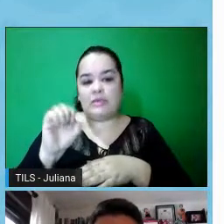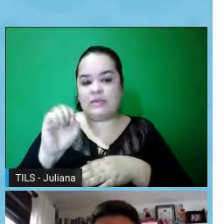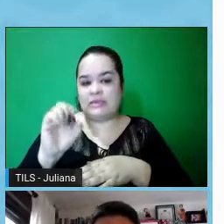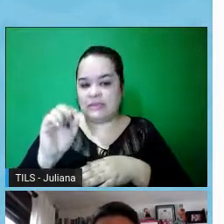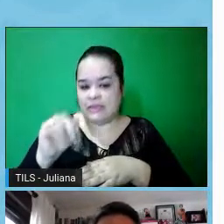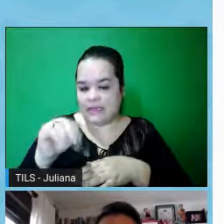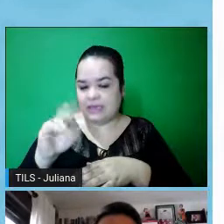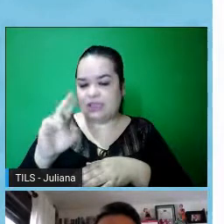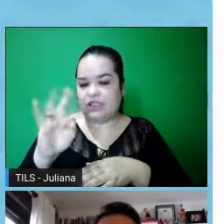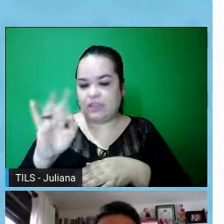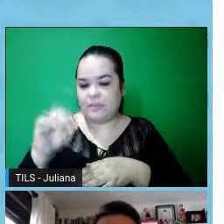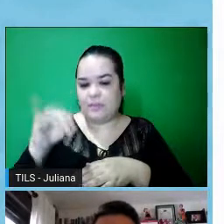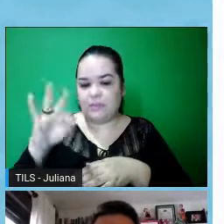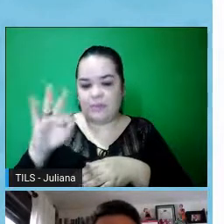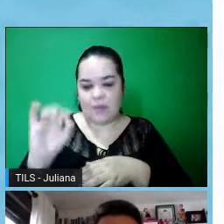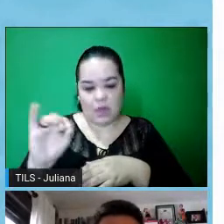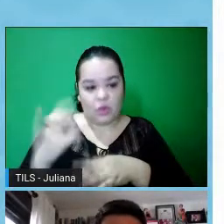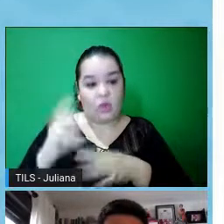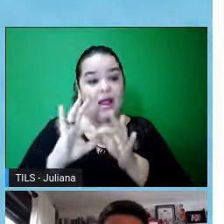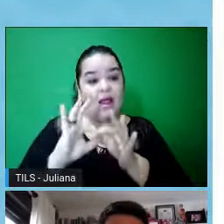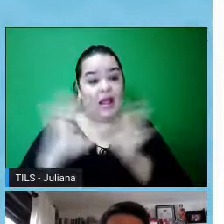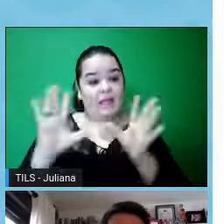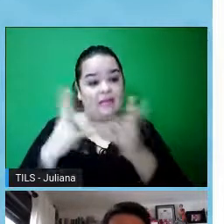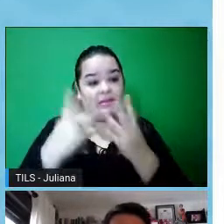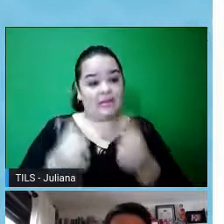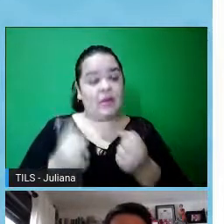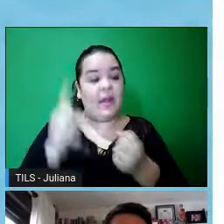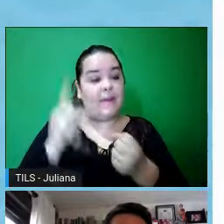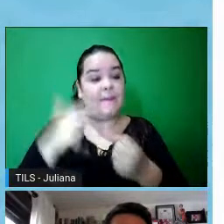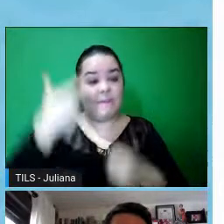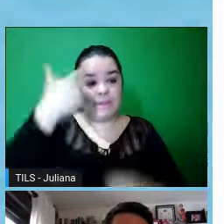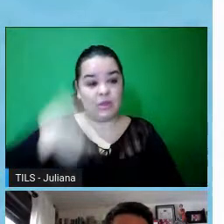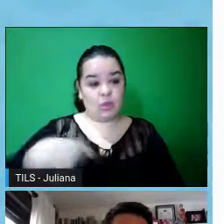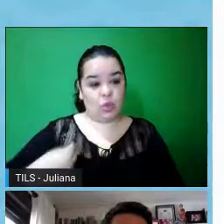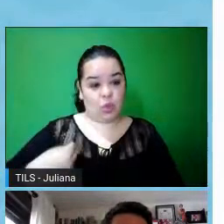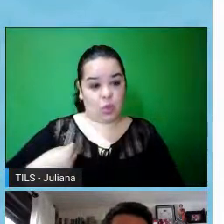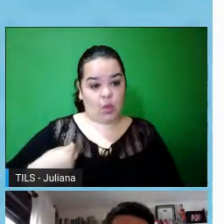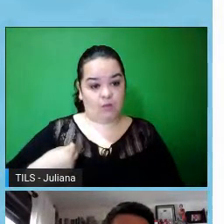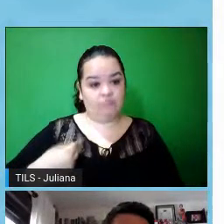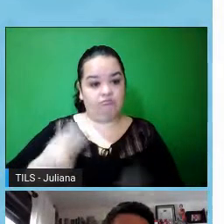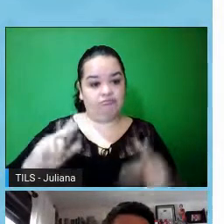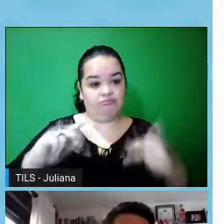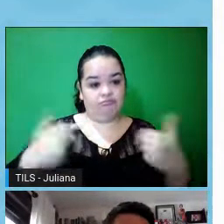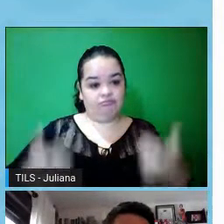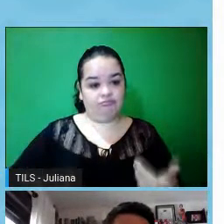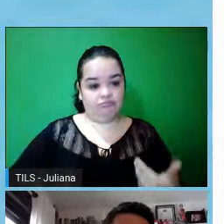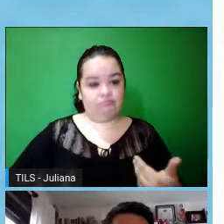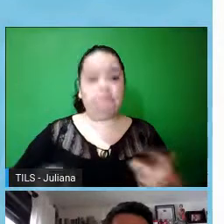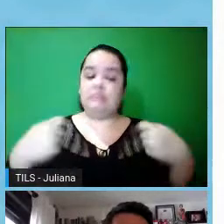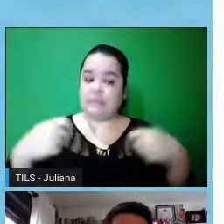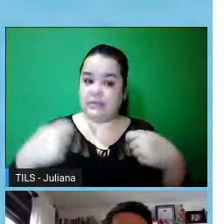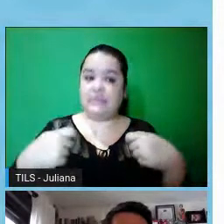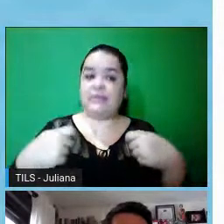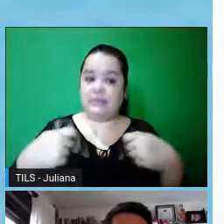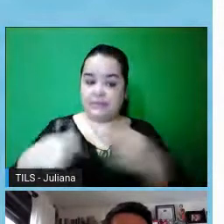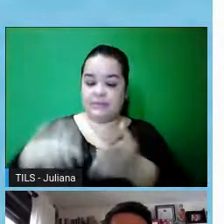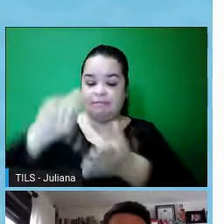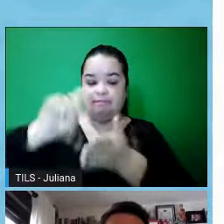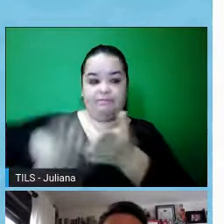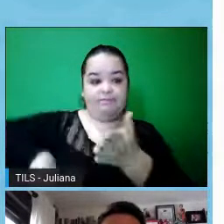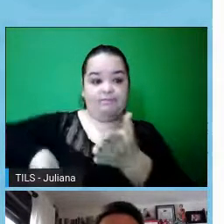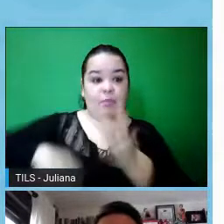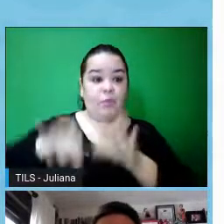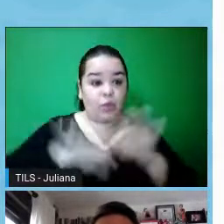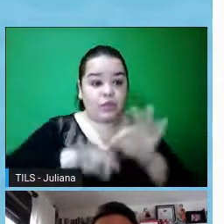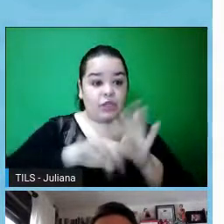projetos de pesquisa que envolvem seres humanos, né, e isso tem que estar manifesto sempre, quando eu estou pensando num projeto que